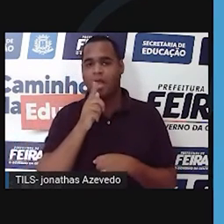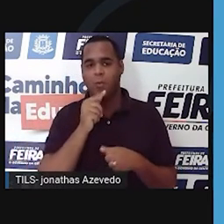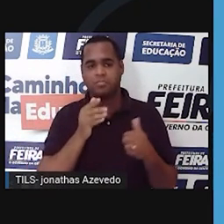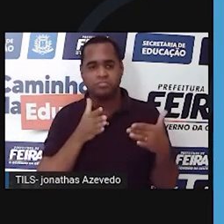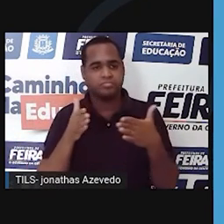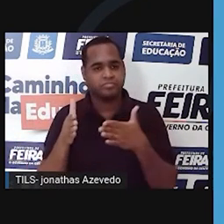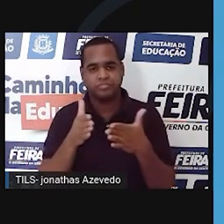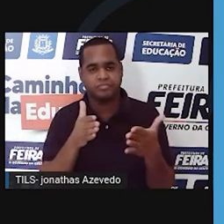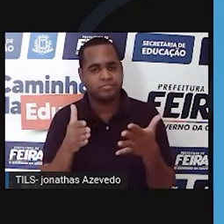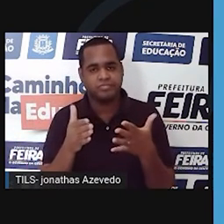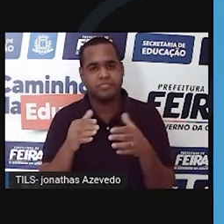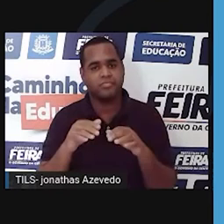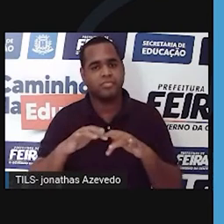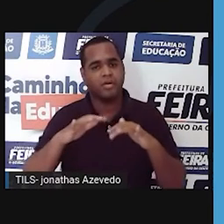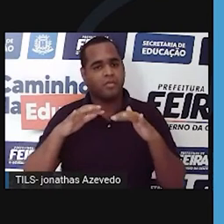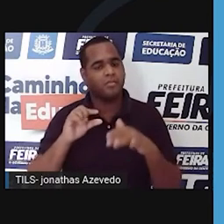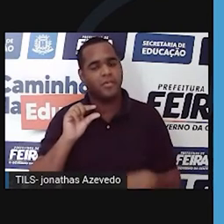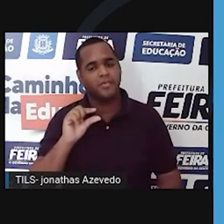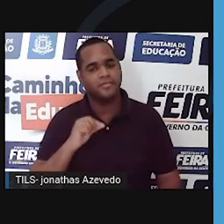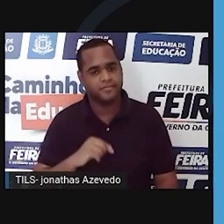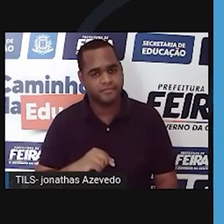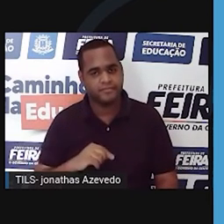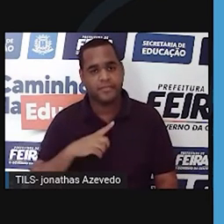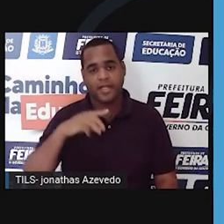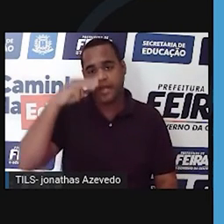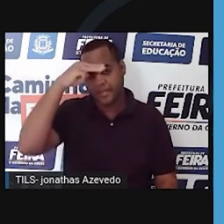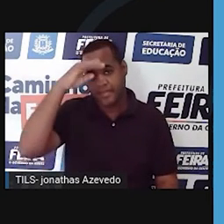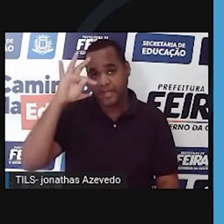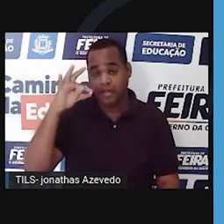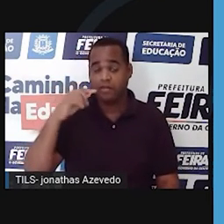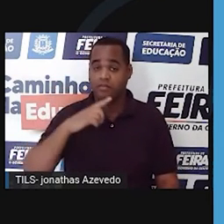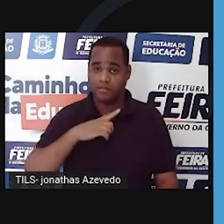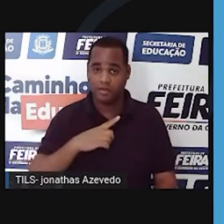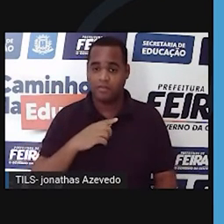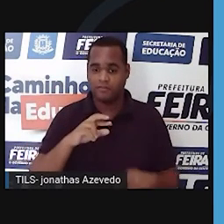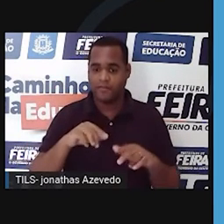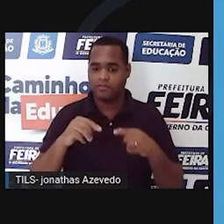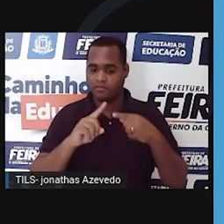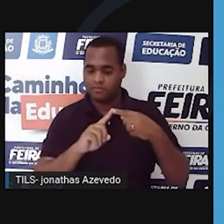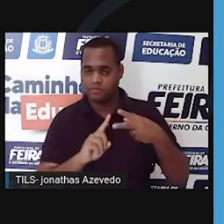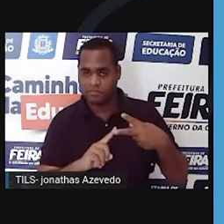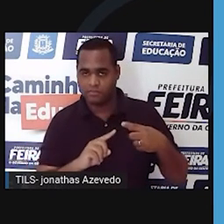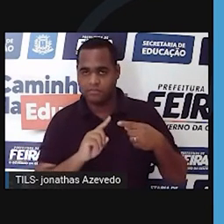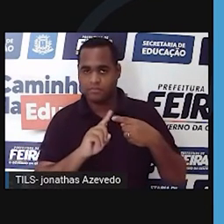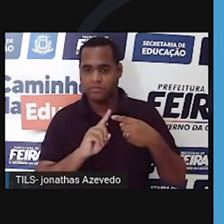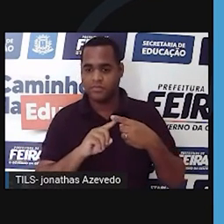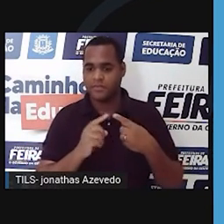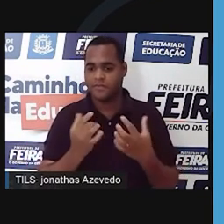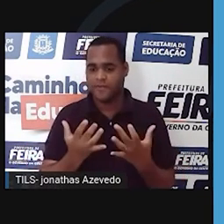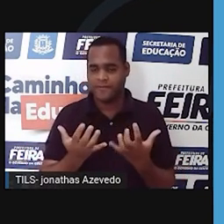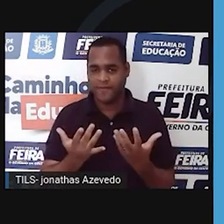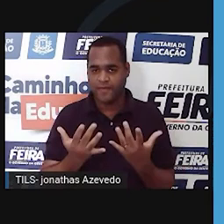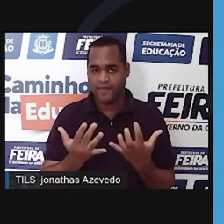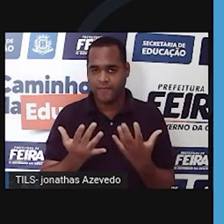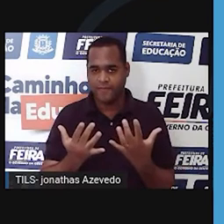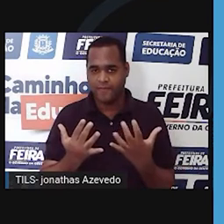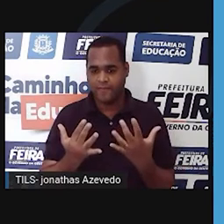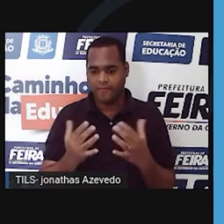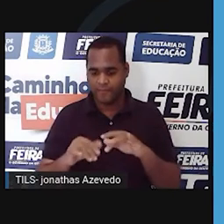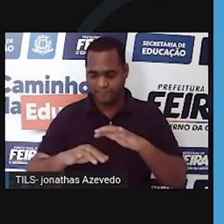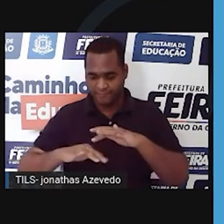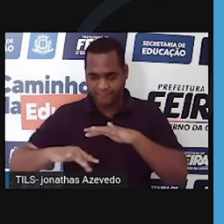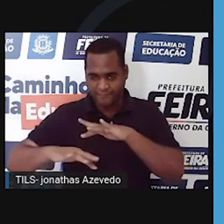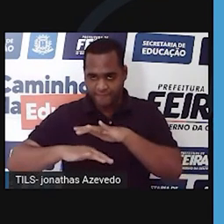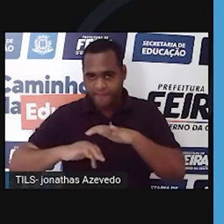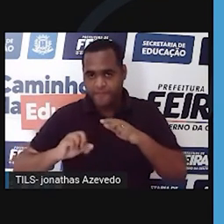nós temos aqui no Pantanal matogrossense ocorrência dos três tipos de incêndio. Incêndios de superfície que queimam sobre o solo,